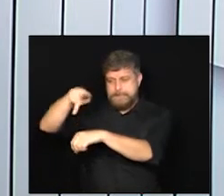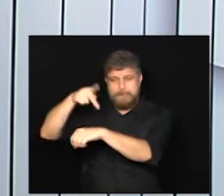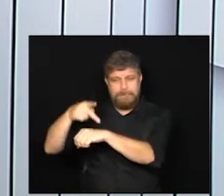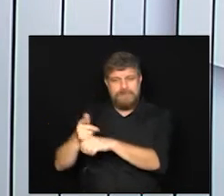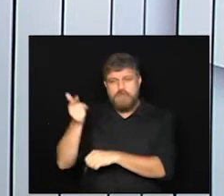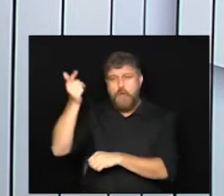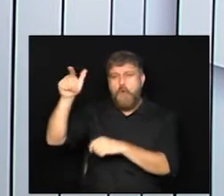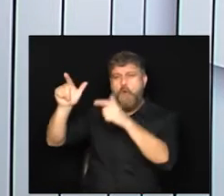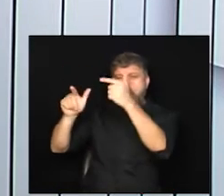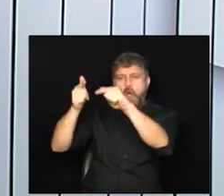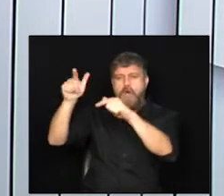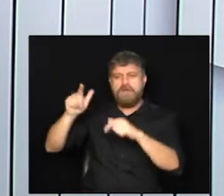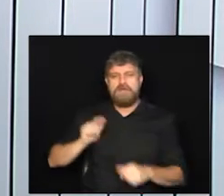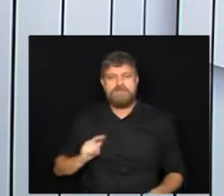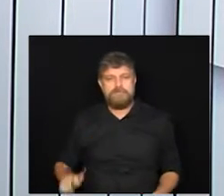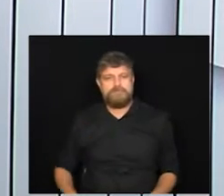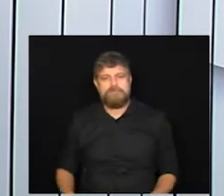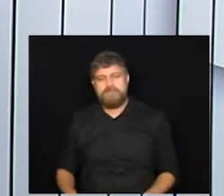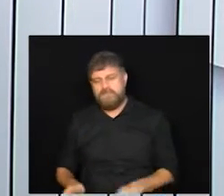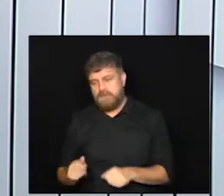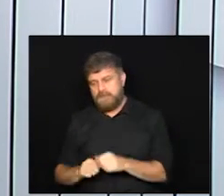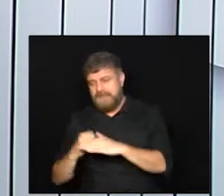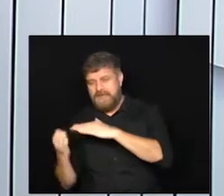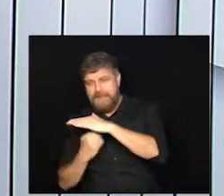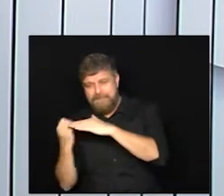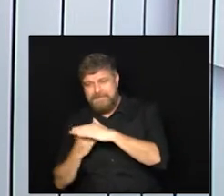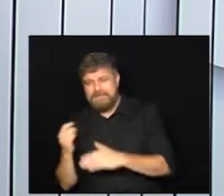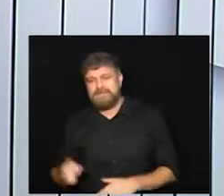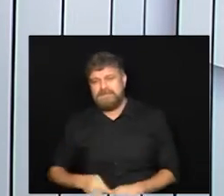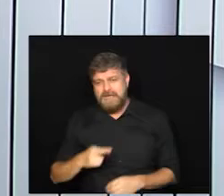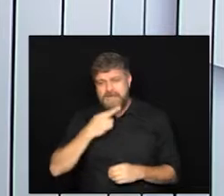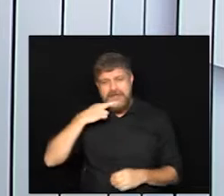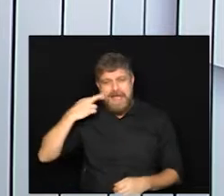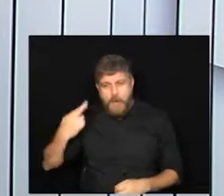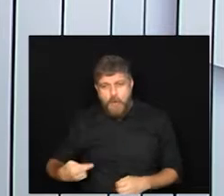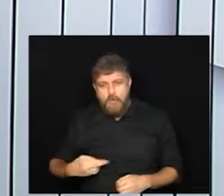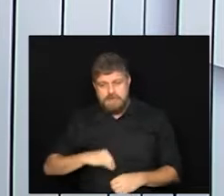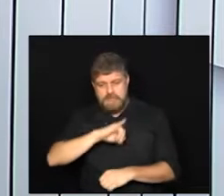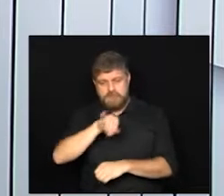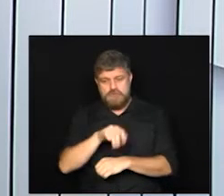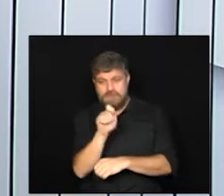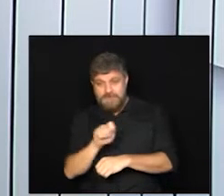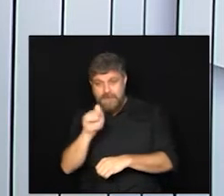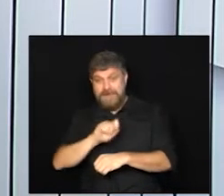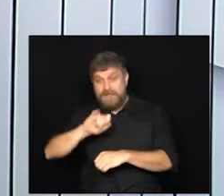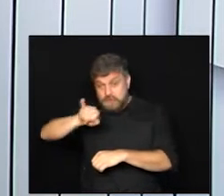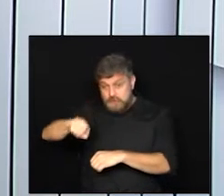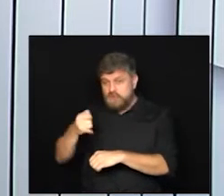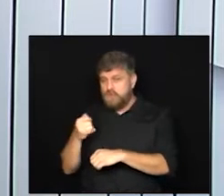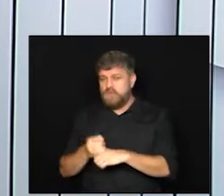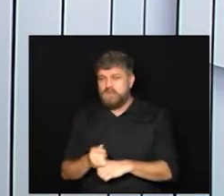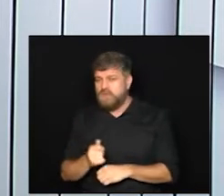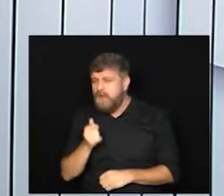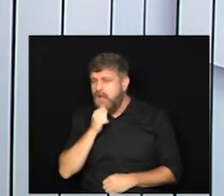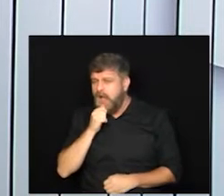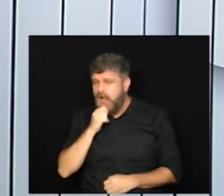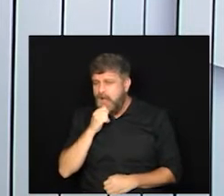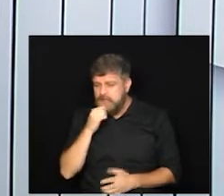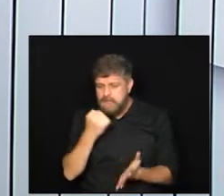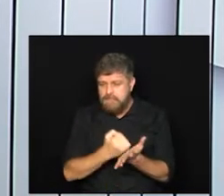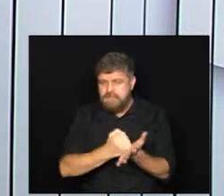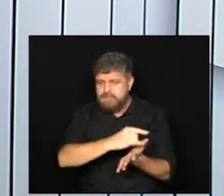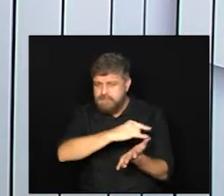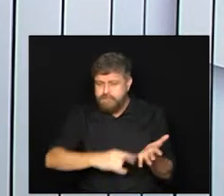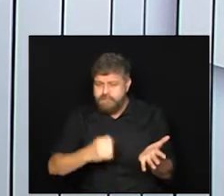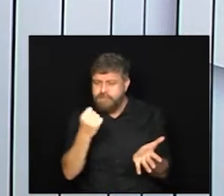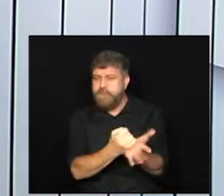fabricadas pela Pfizer a Sputnik a da Johnson ainda não tem um registro definitivo aqui